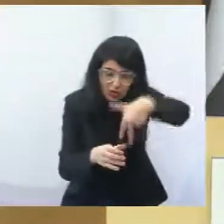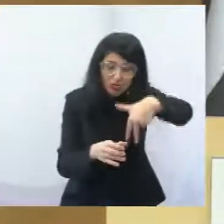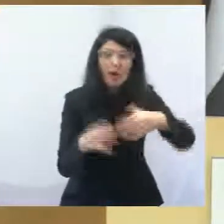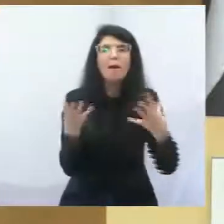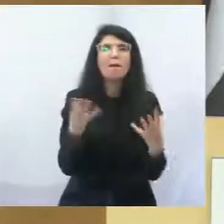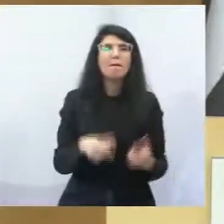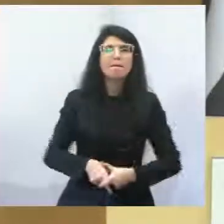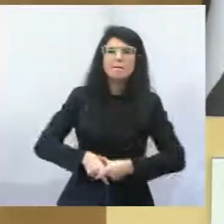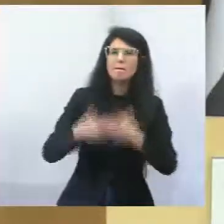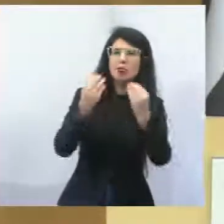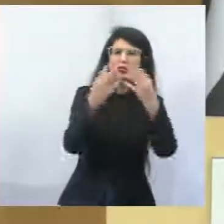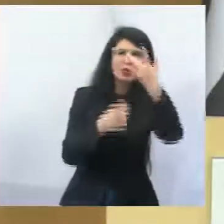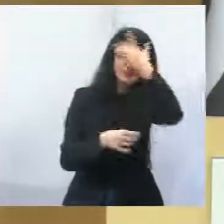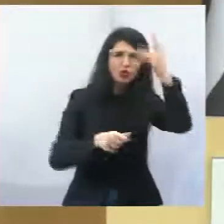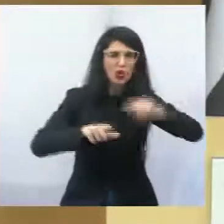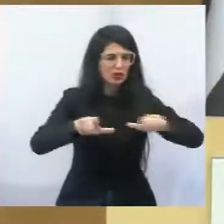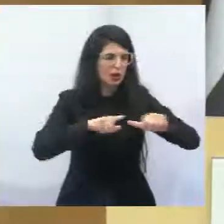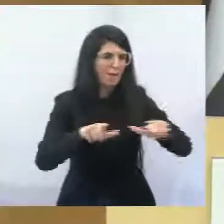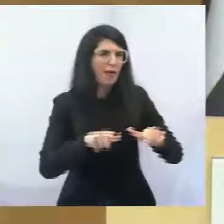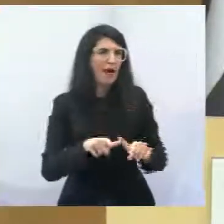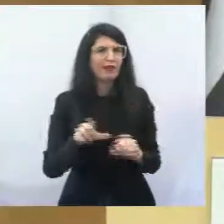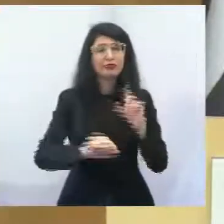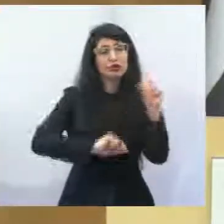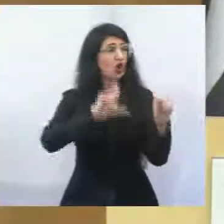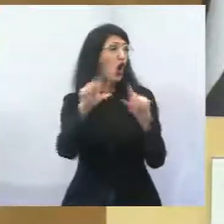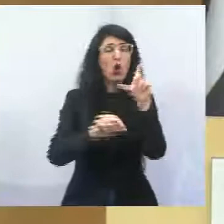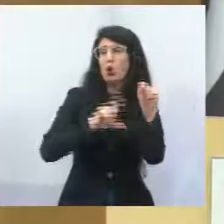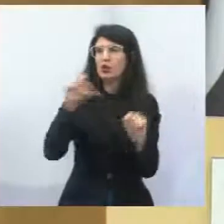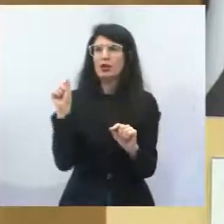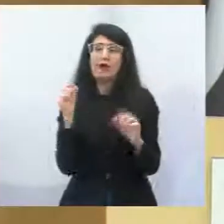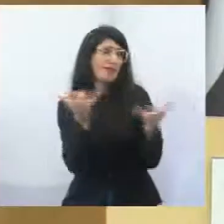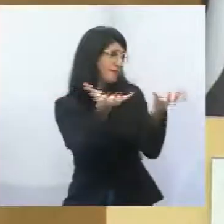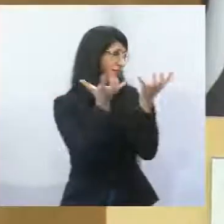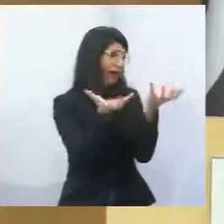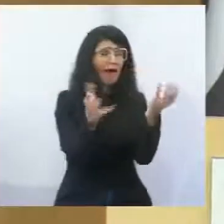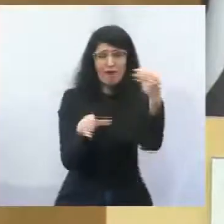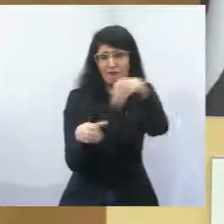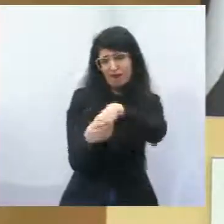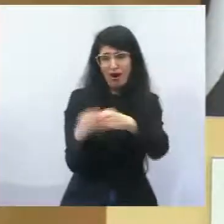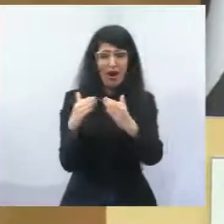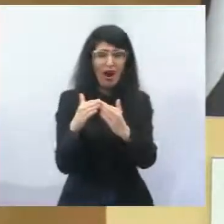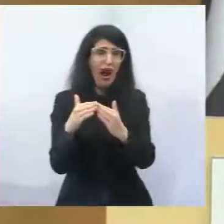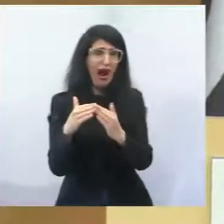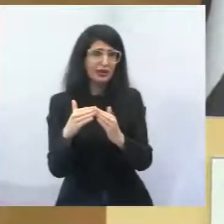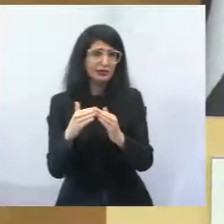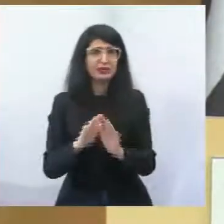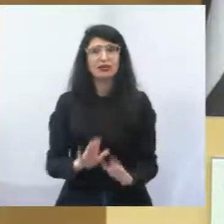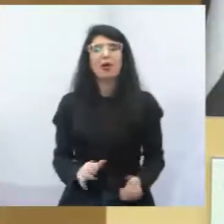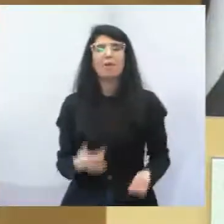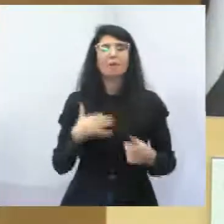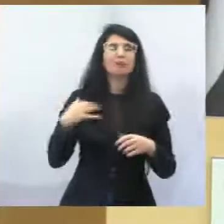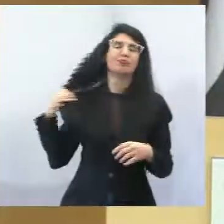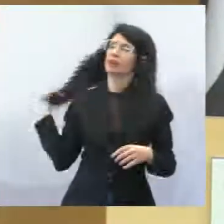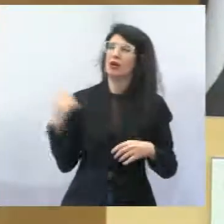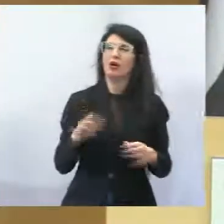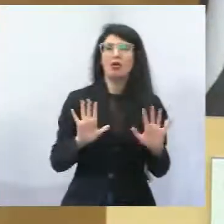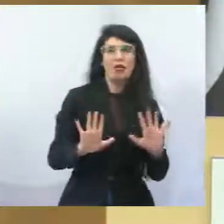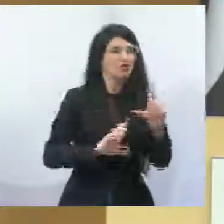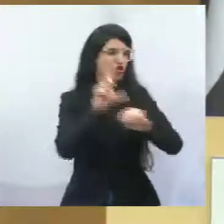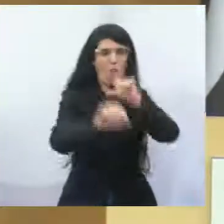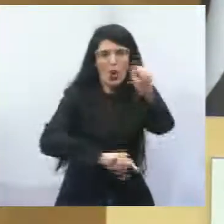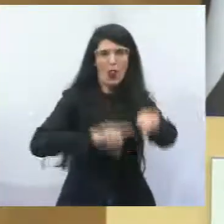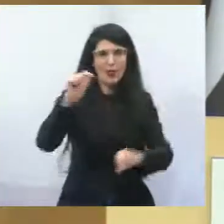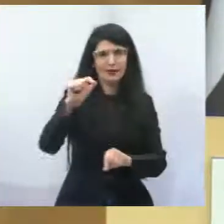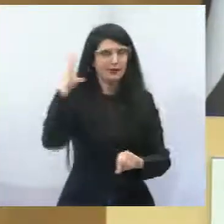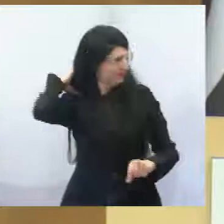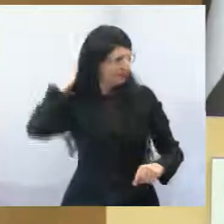trabalhadores não há opção de ficar em casa, não há opção de sentar na sala e ficar esperando